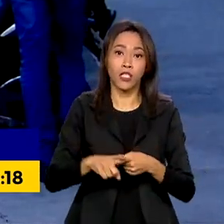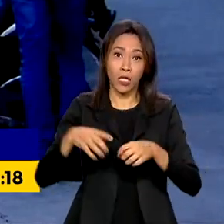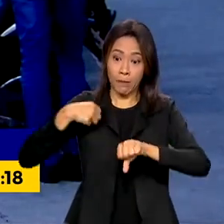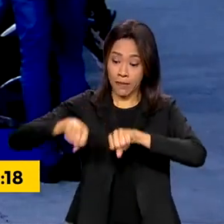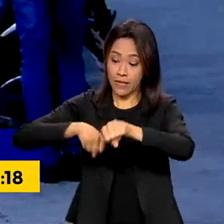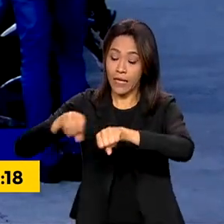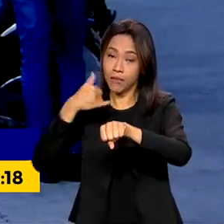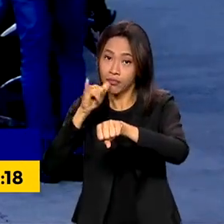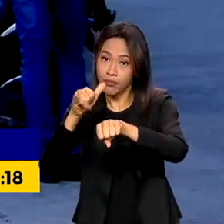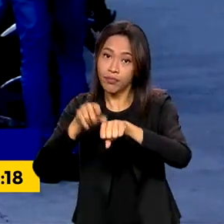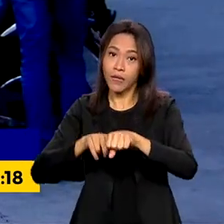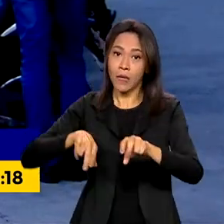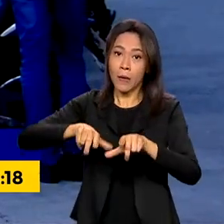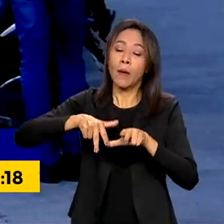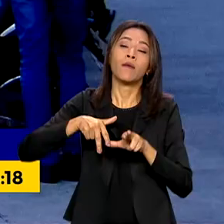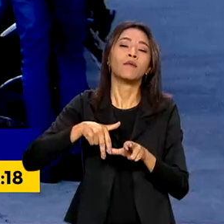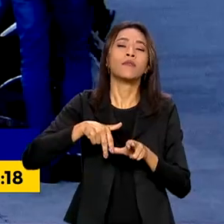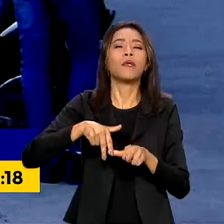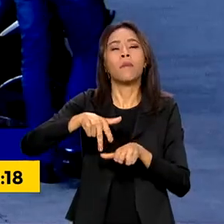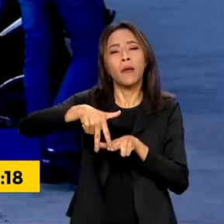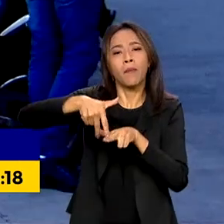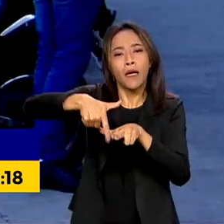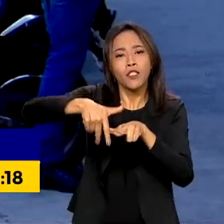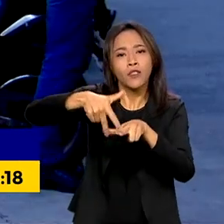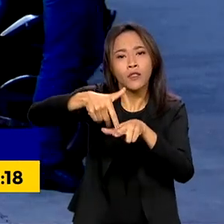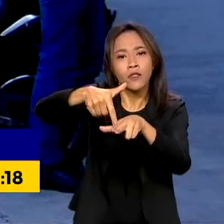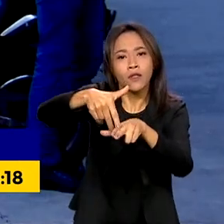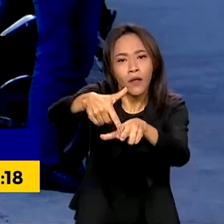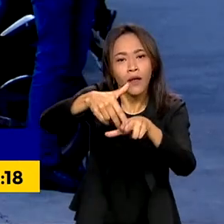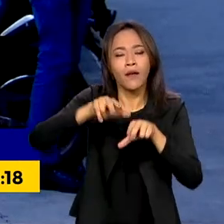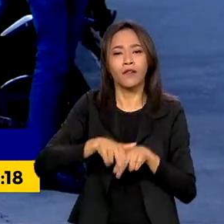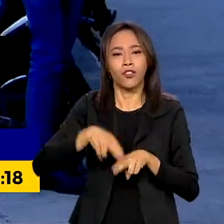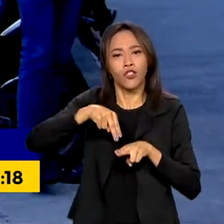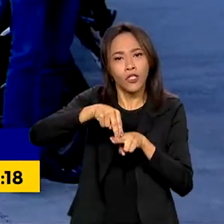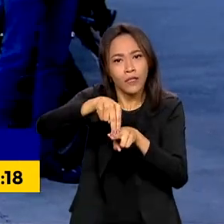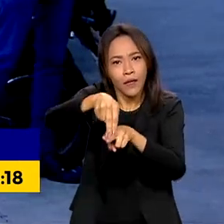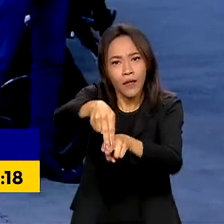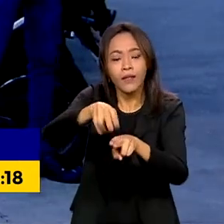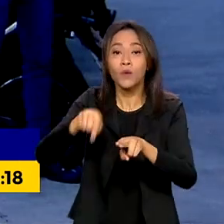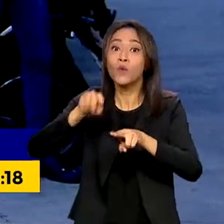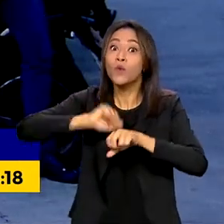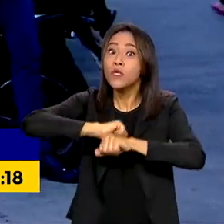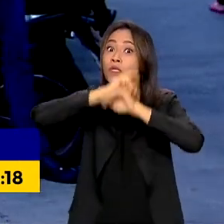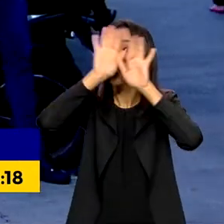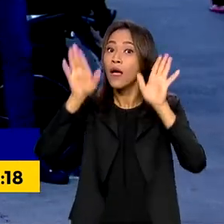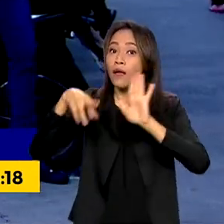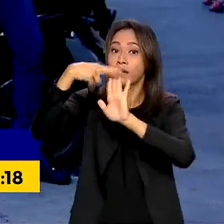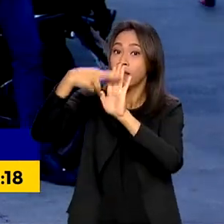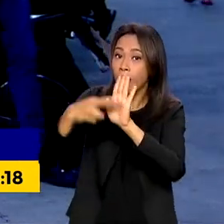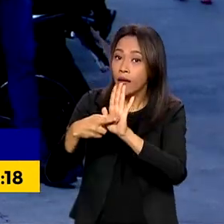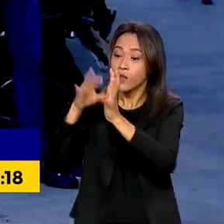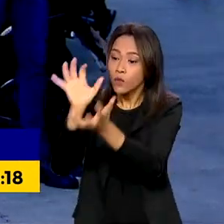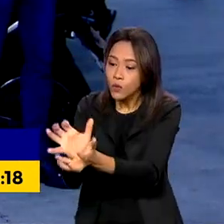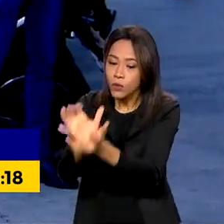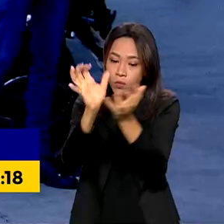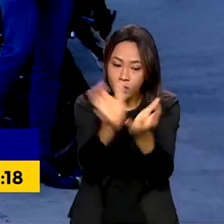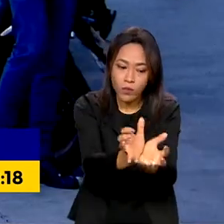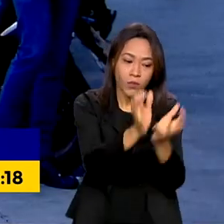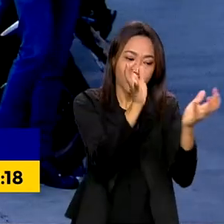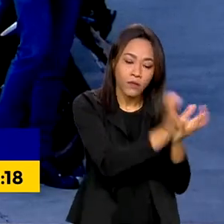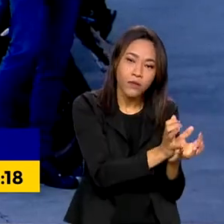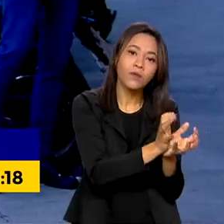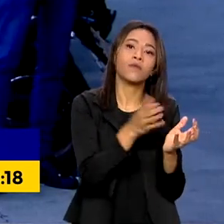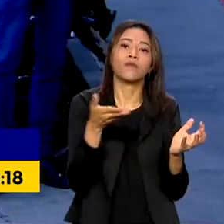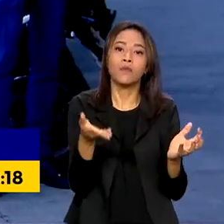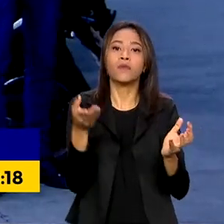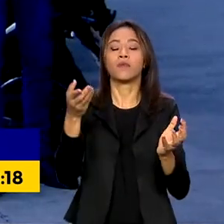elétricas, patinetes e skates. Tudo para deixar em ordem e mais clara a classificação de veículos e